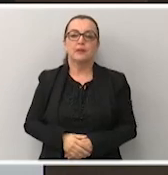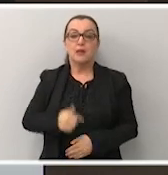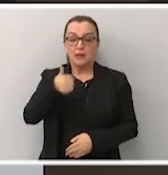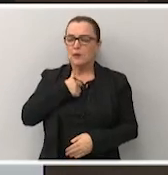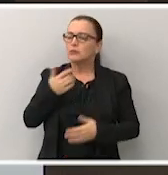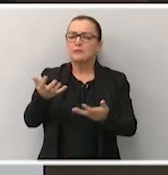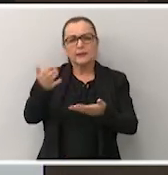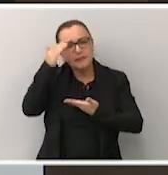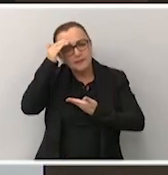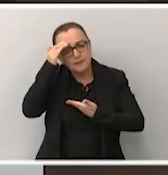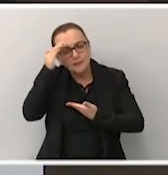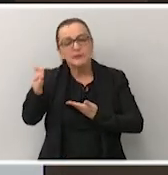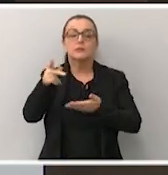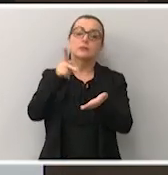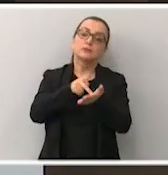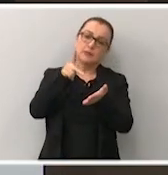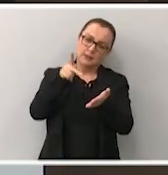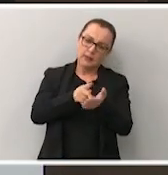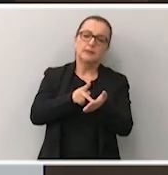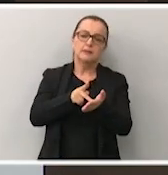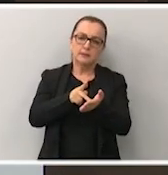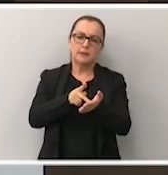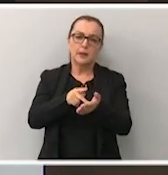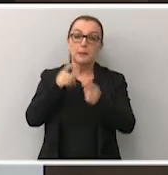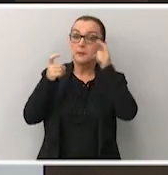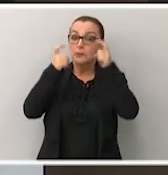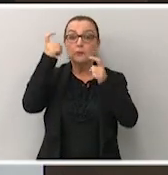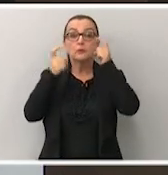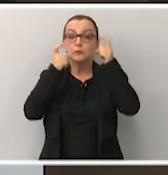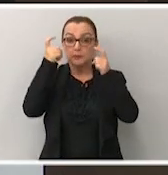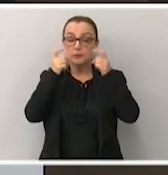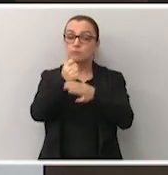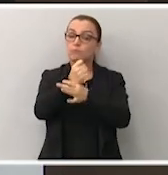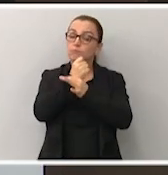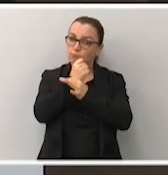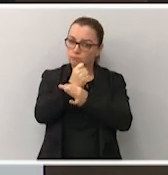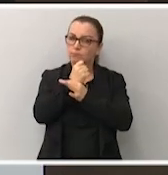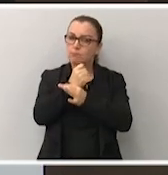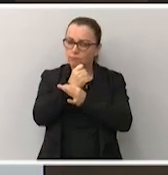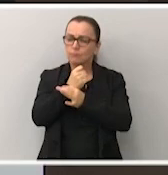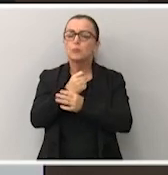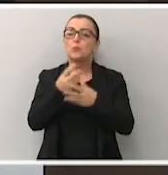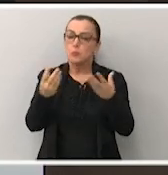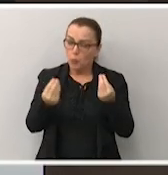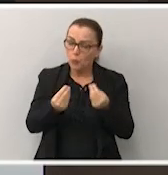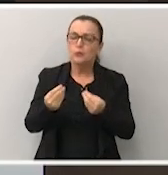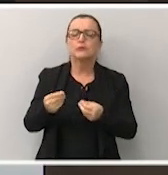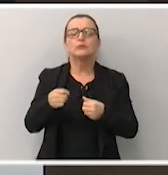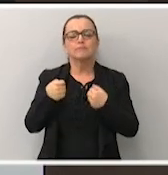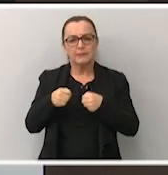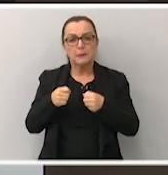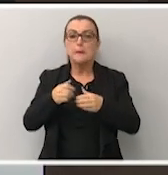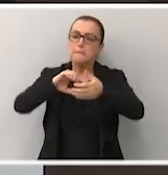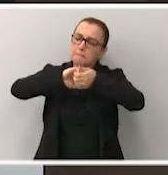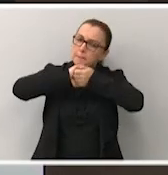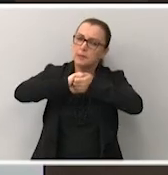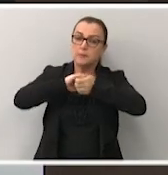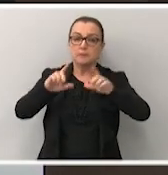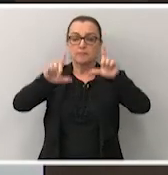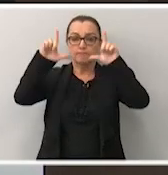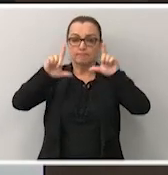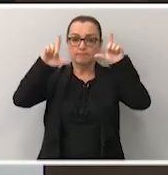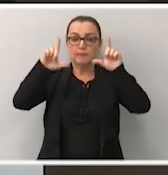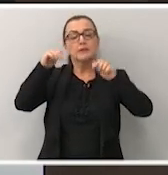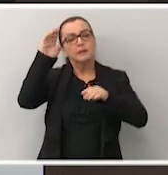Eu que agradeço. Realmente, a preocupação com a segurança é grande. Parabéns à emissora.